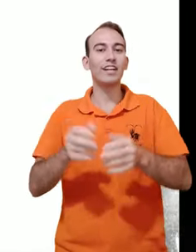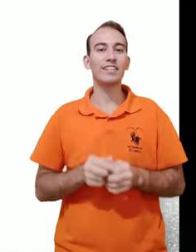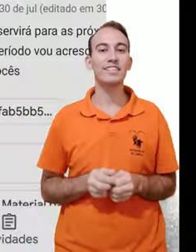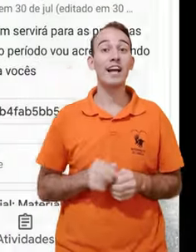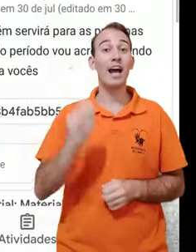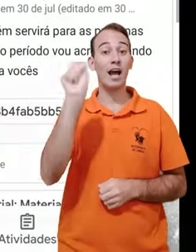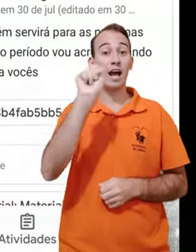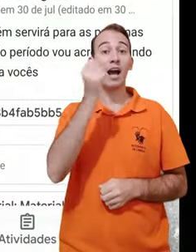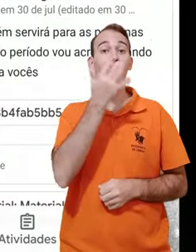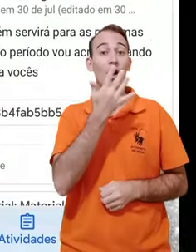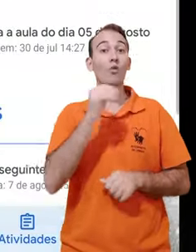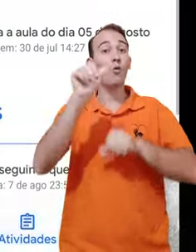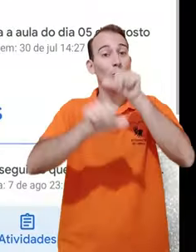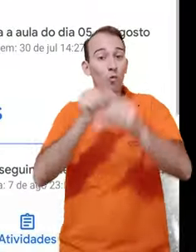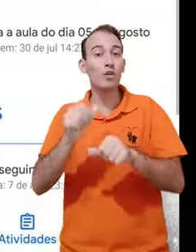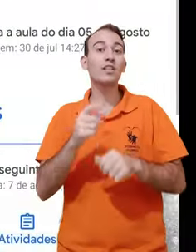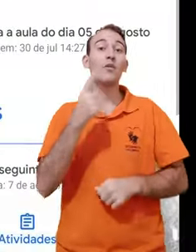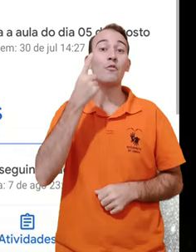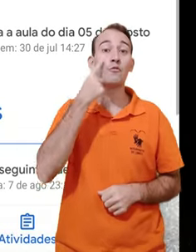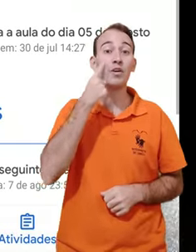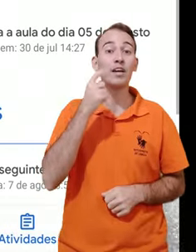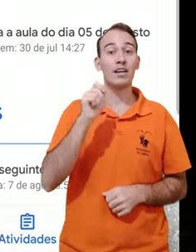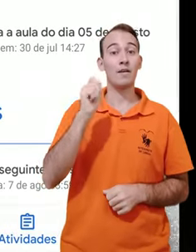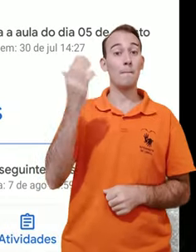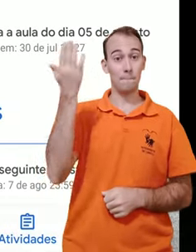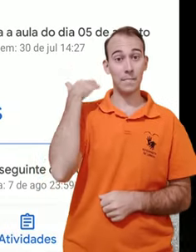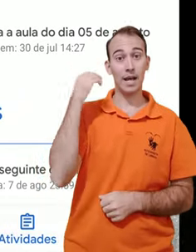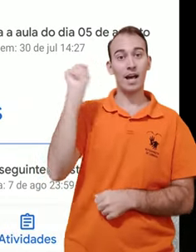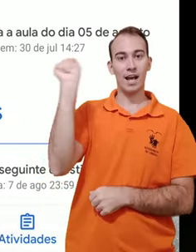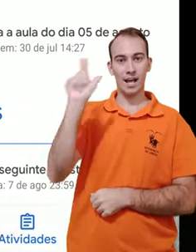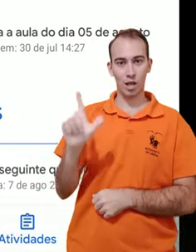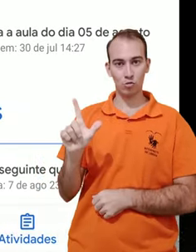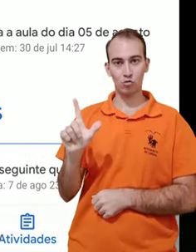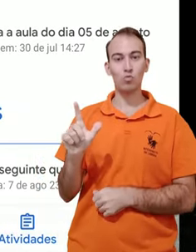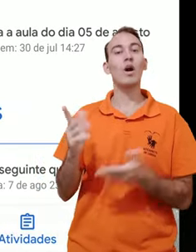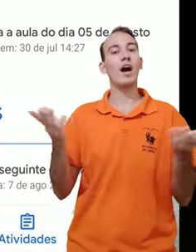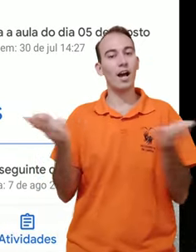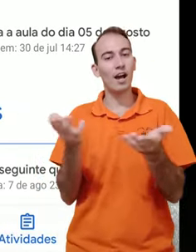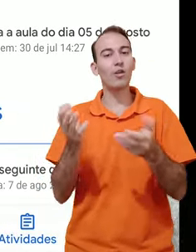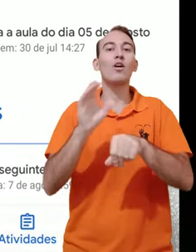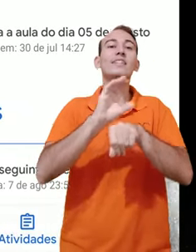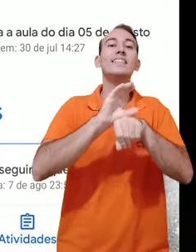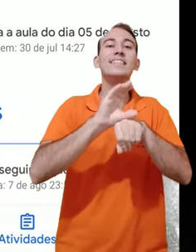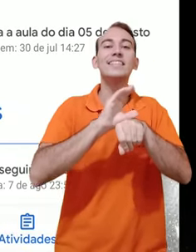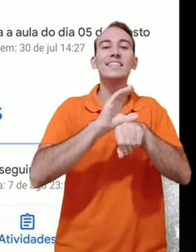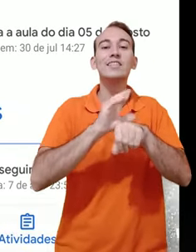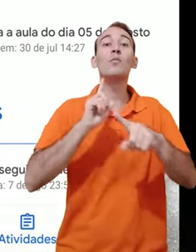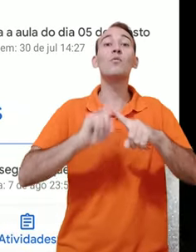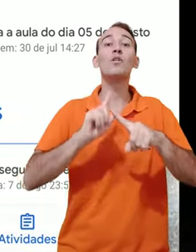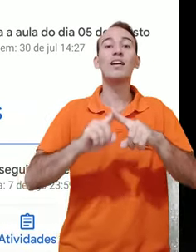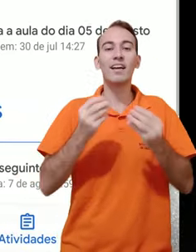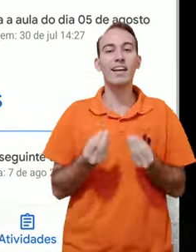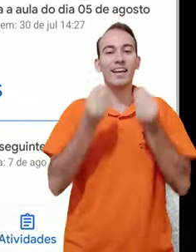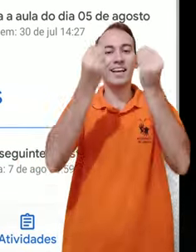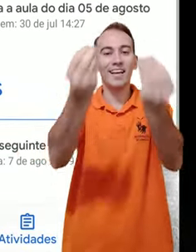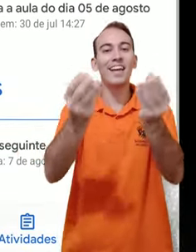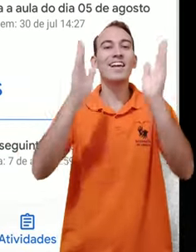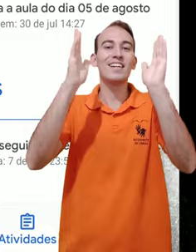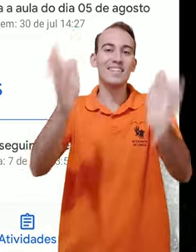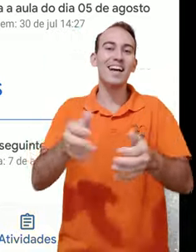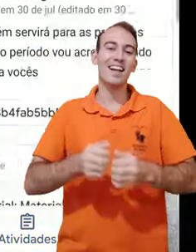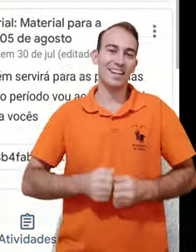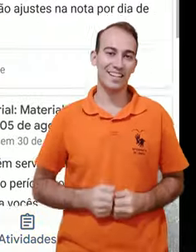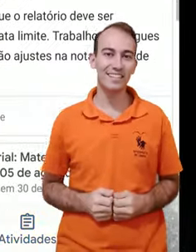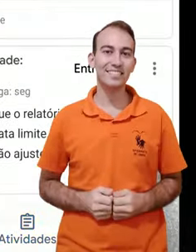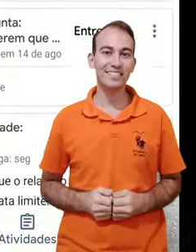dela também muda para indicar que ela foi realizada. Nesse caso, o ícone era azul, a mesma cor da turma, e agora ele é